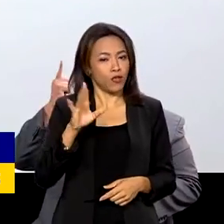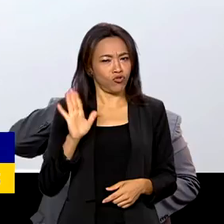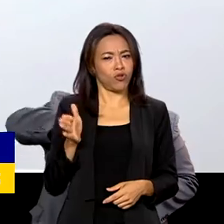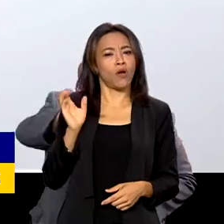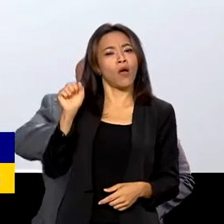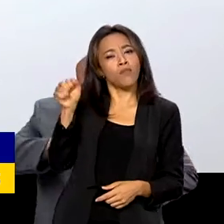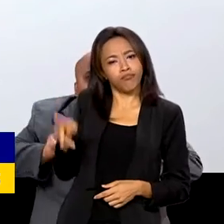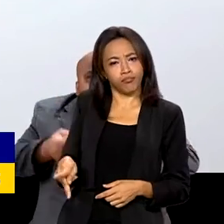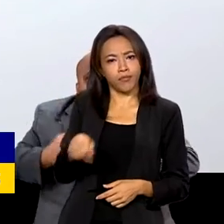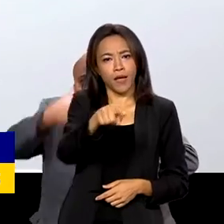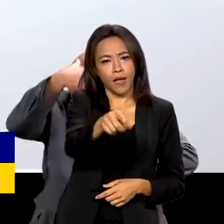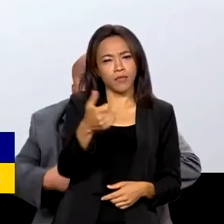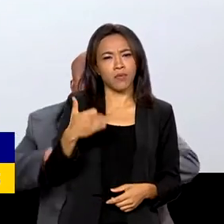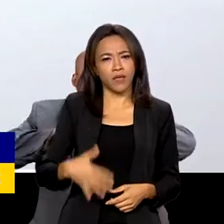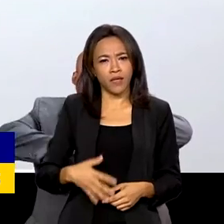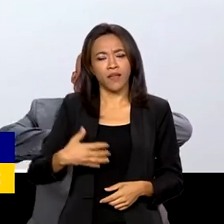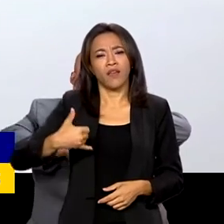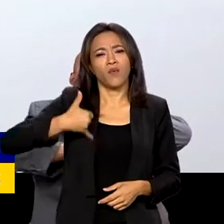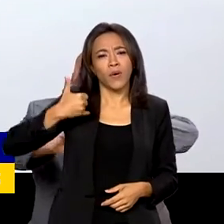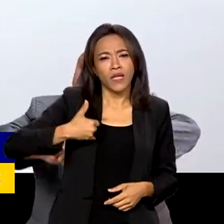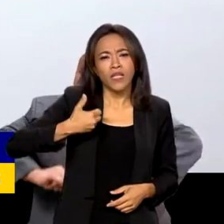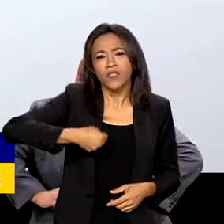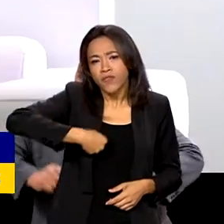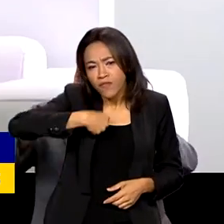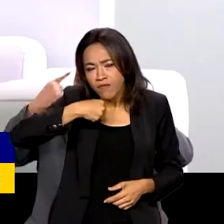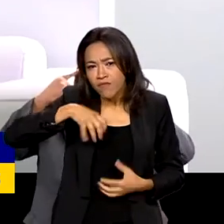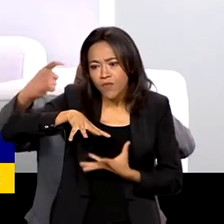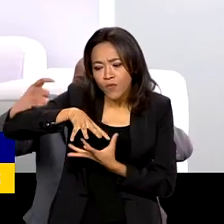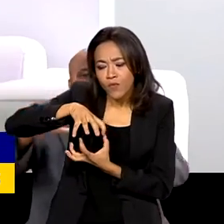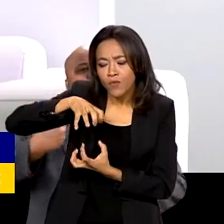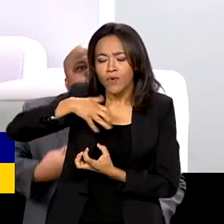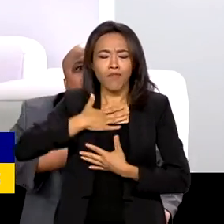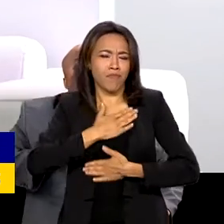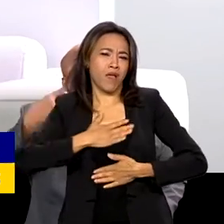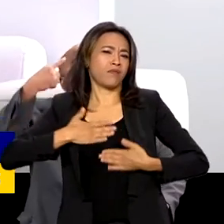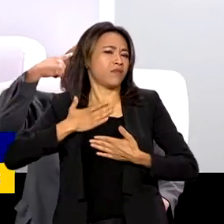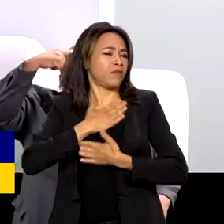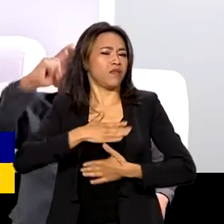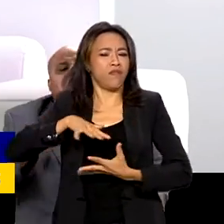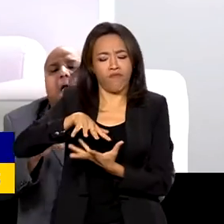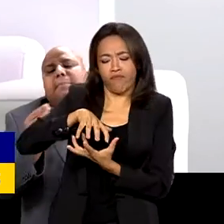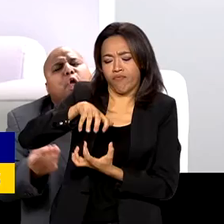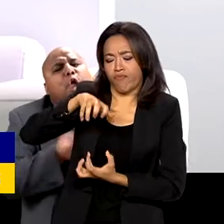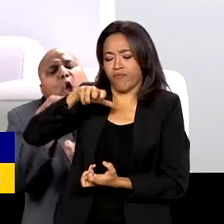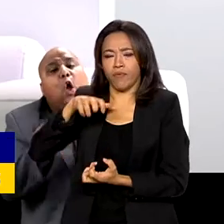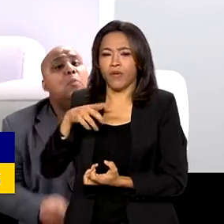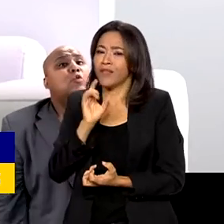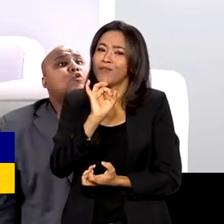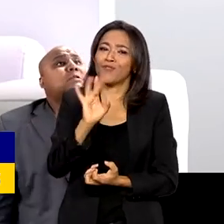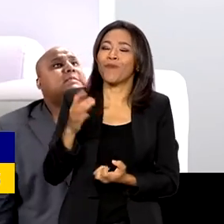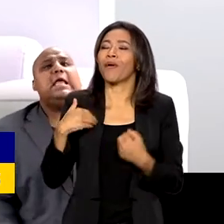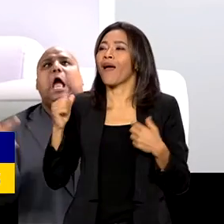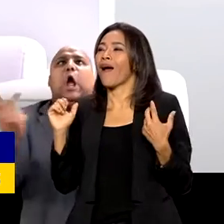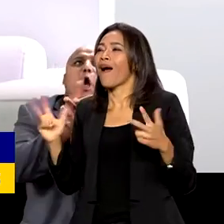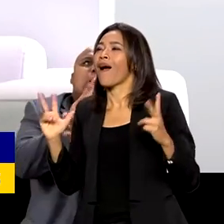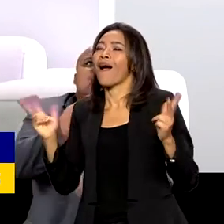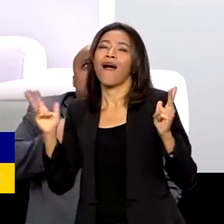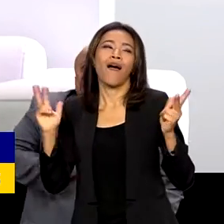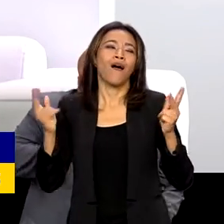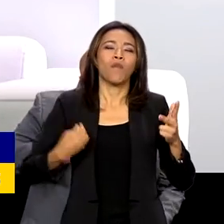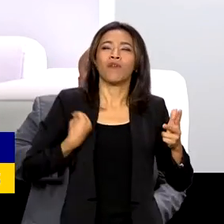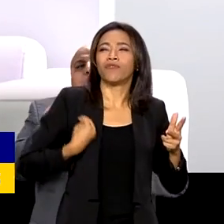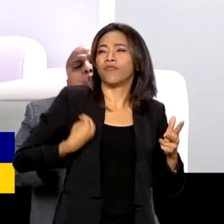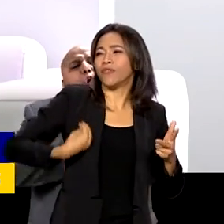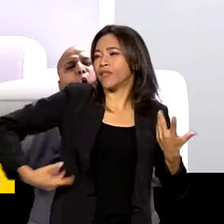Segundo ela, envelhecer tem sido um processo prazeroso. Não só porque ela consegue desfrutar de uma vida regrada,